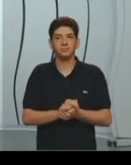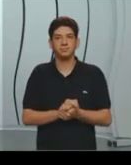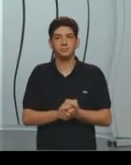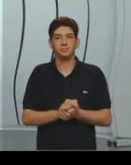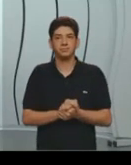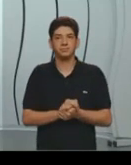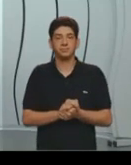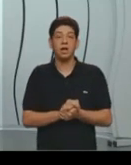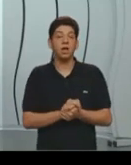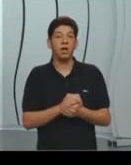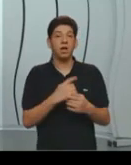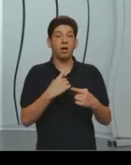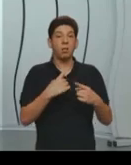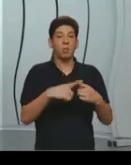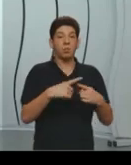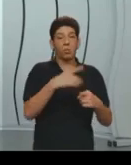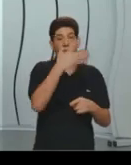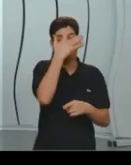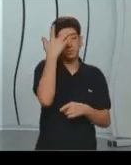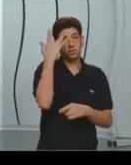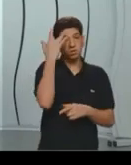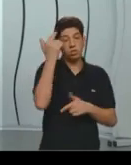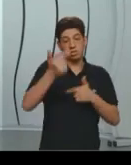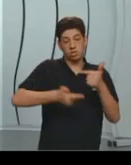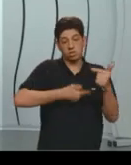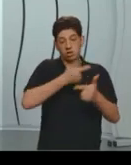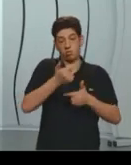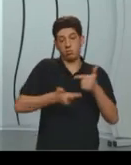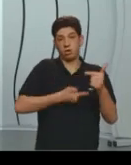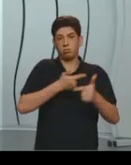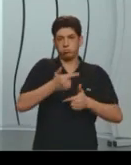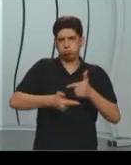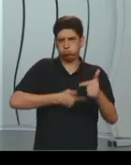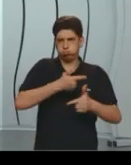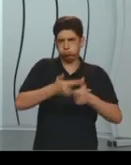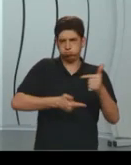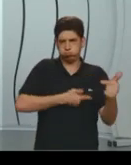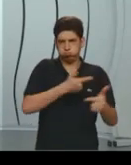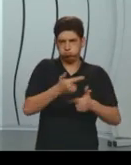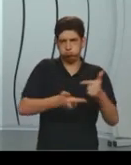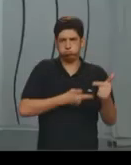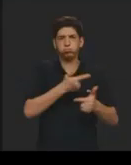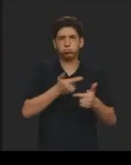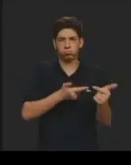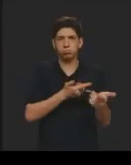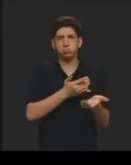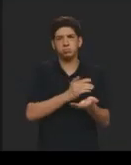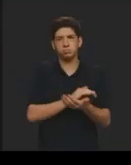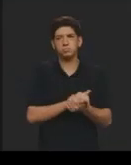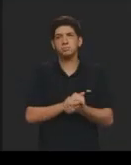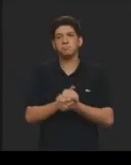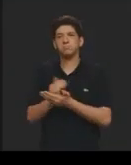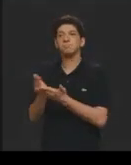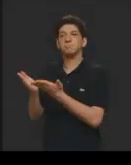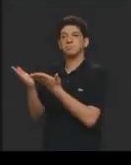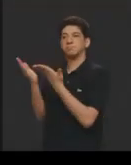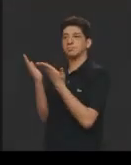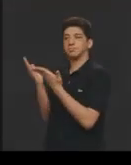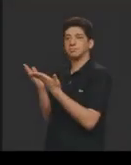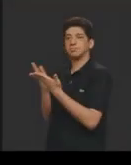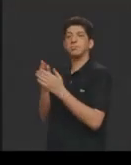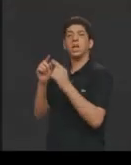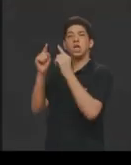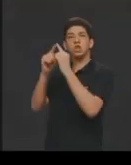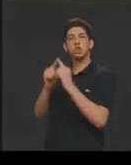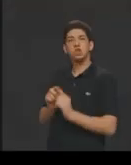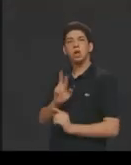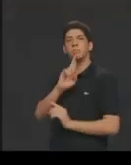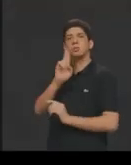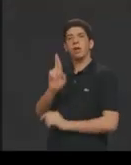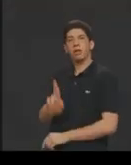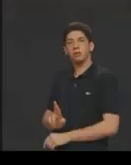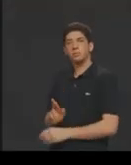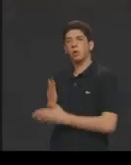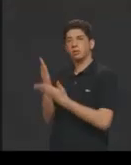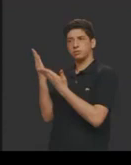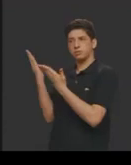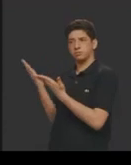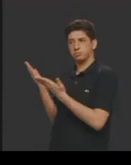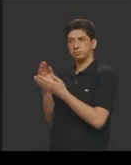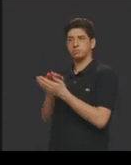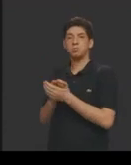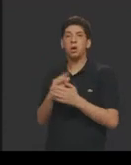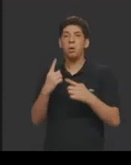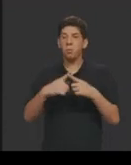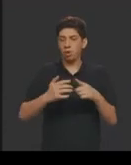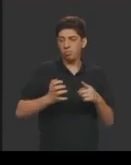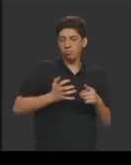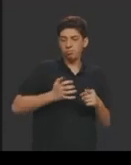assim, a pessoa é rica porque trabalhou muito, que é um elemento que a gente pega e observa que não é possível produzir riqueza sem trabalho.